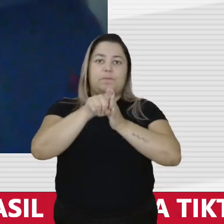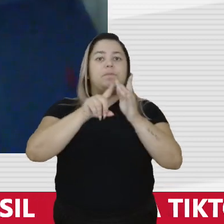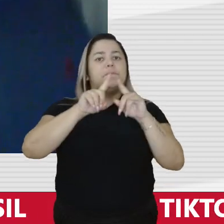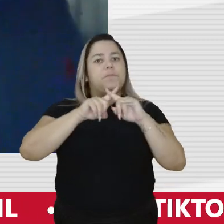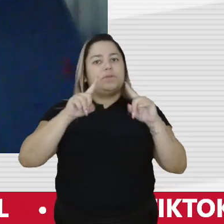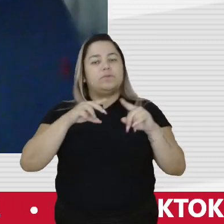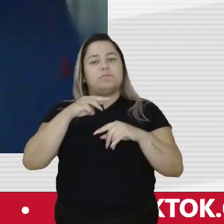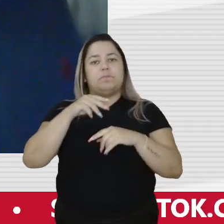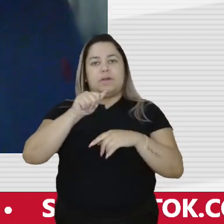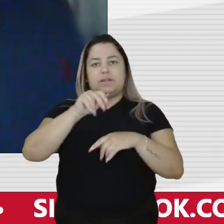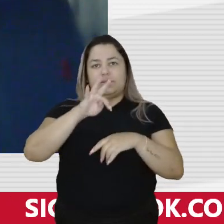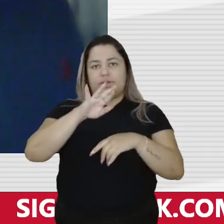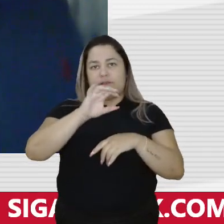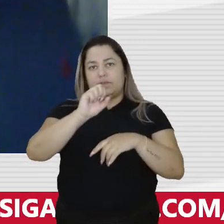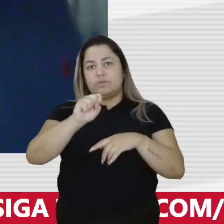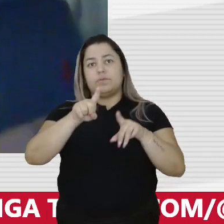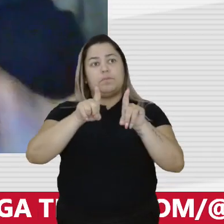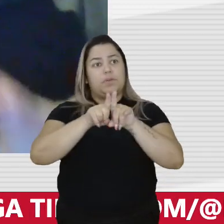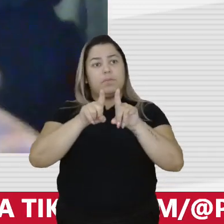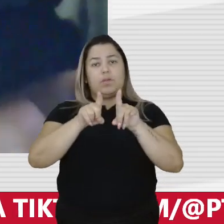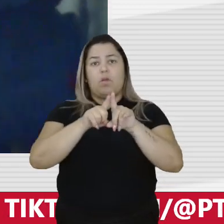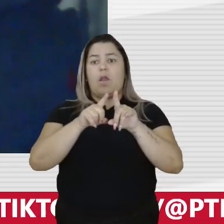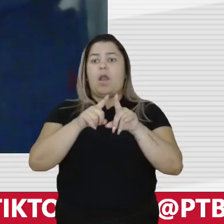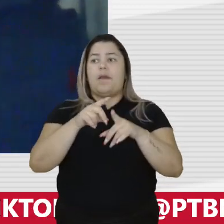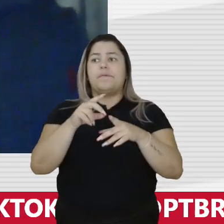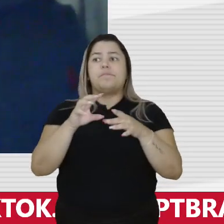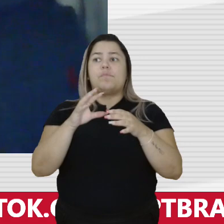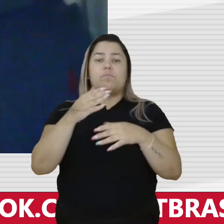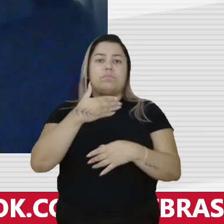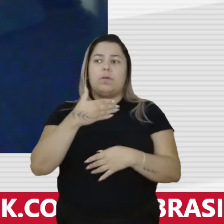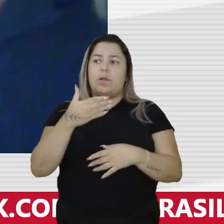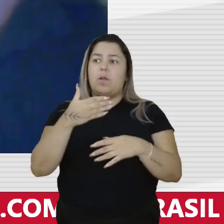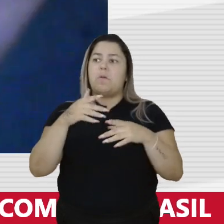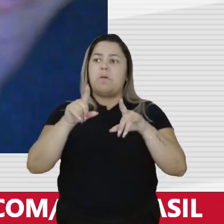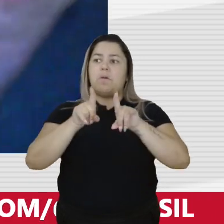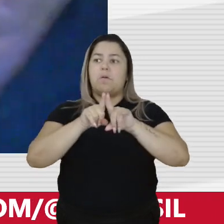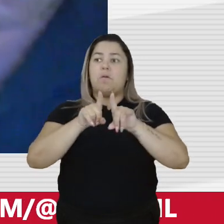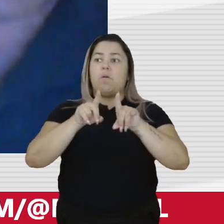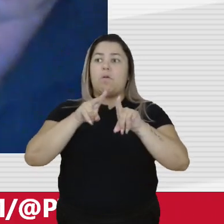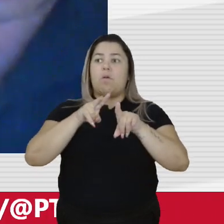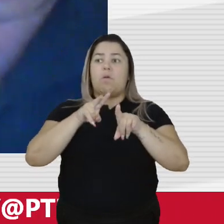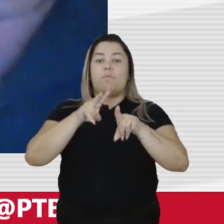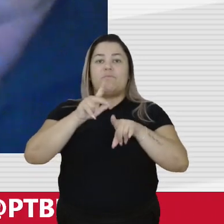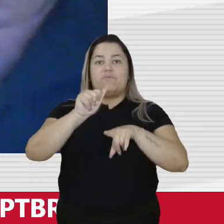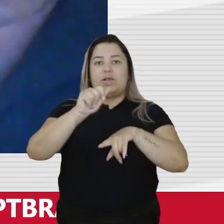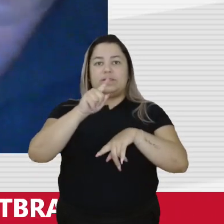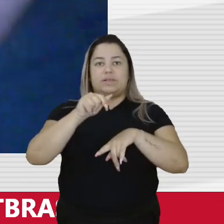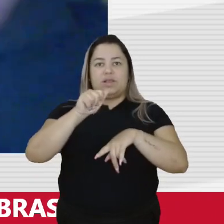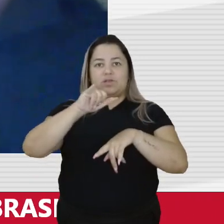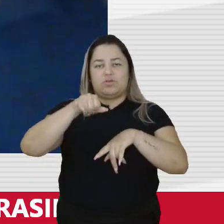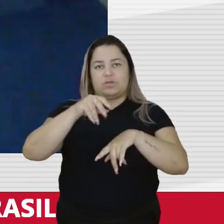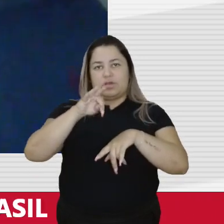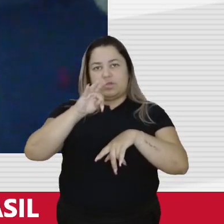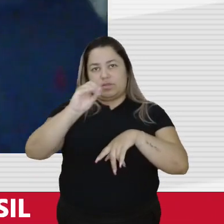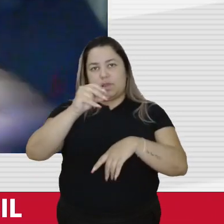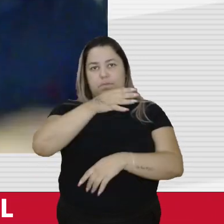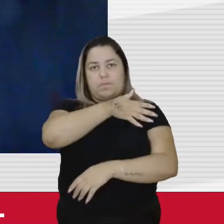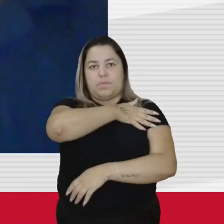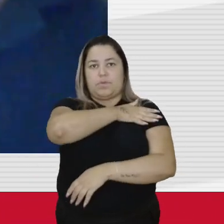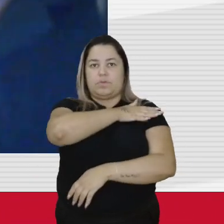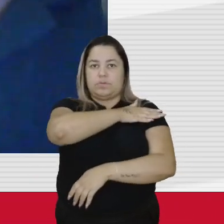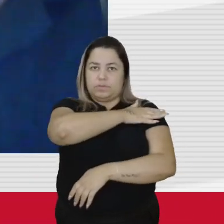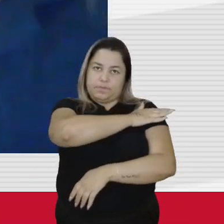virá público, vamos dizer, como uma uma vasa jato da ditadura militar.